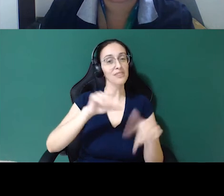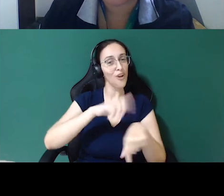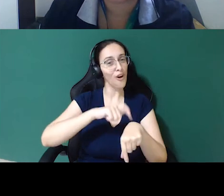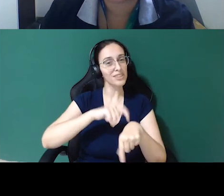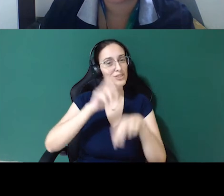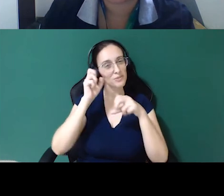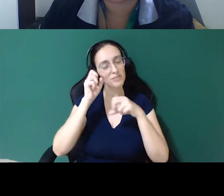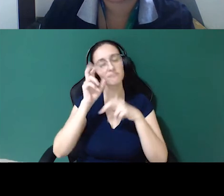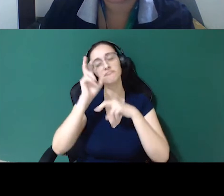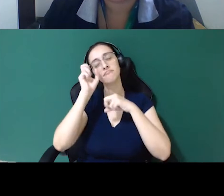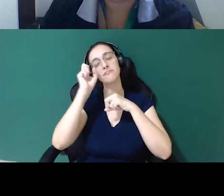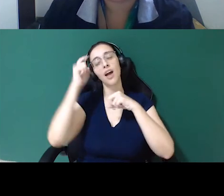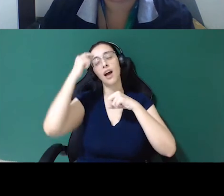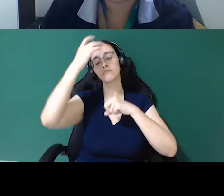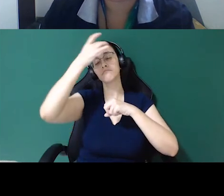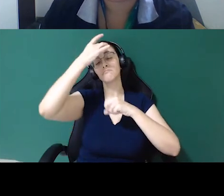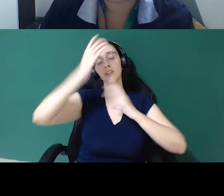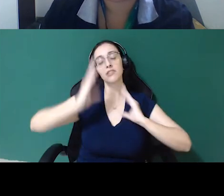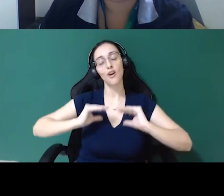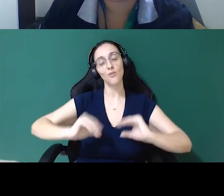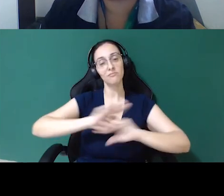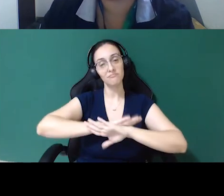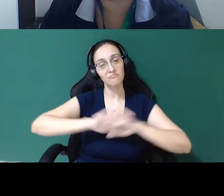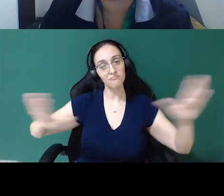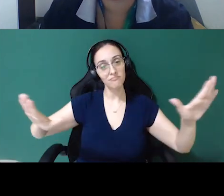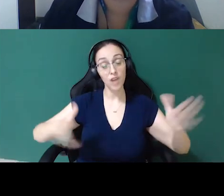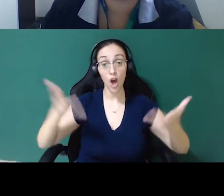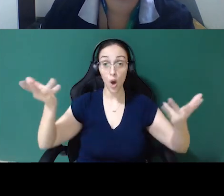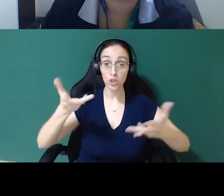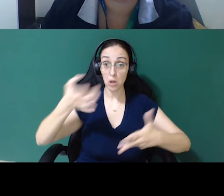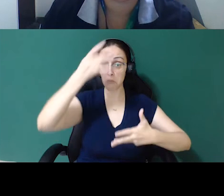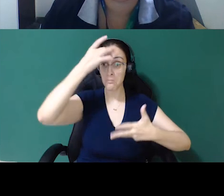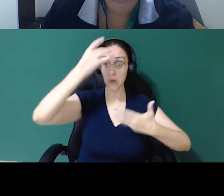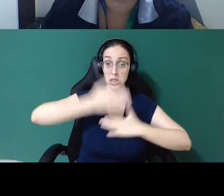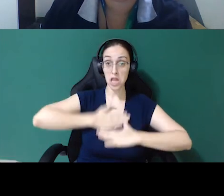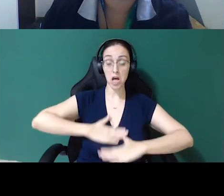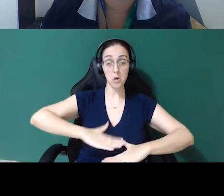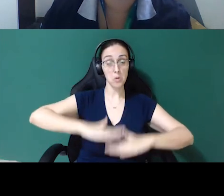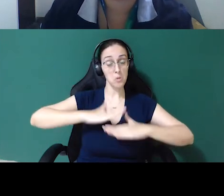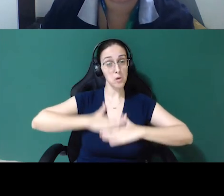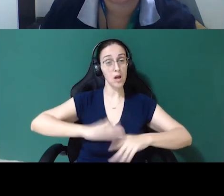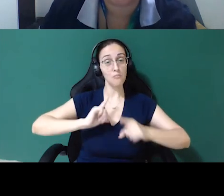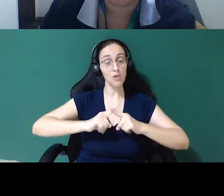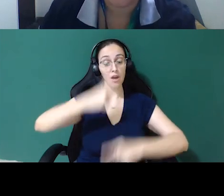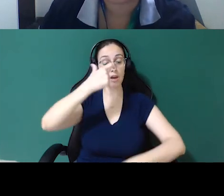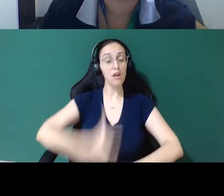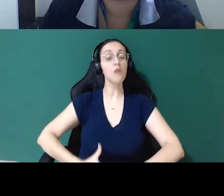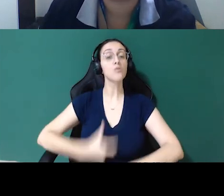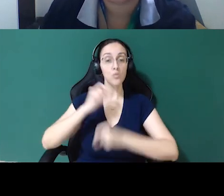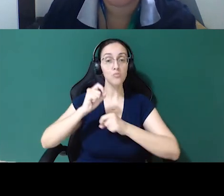uma mentalidade de que, de que, poxa, hoje eu estou com a minha consciência tranquila de que eu estou sendo uma pessoa